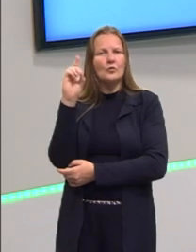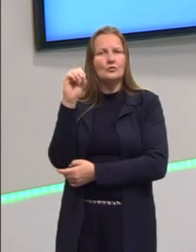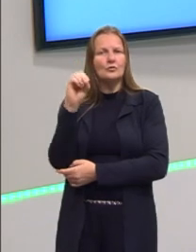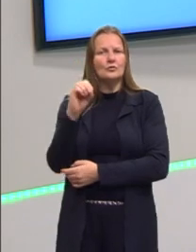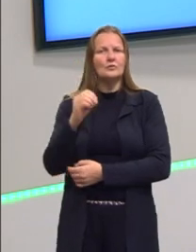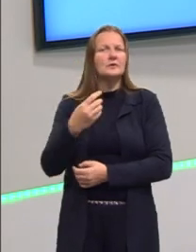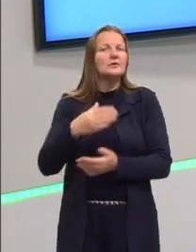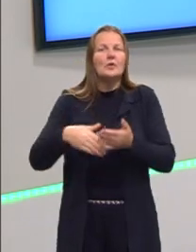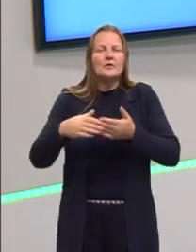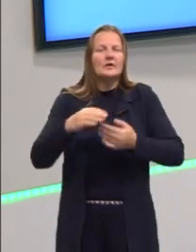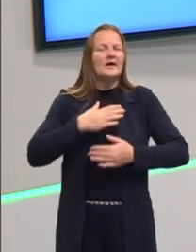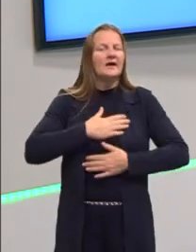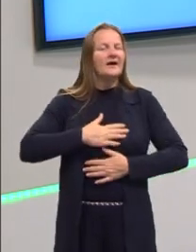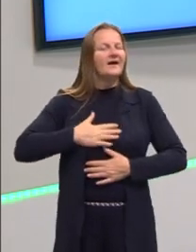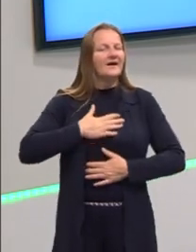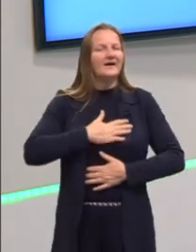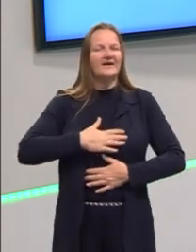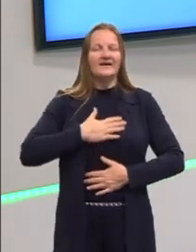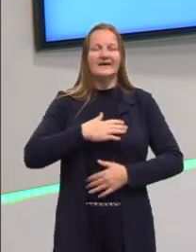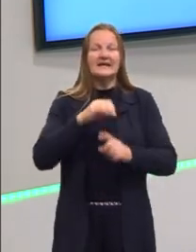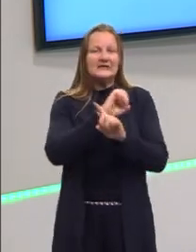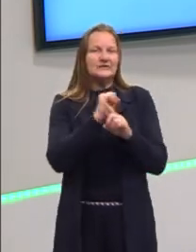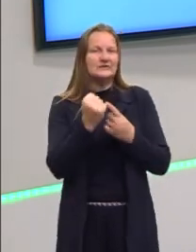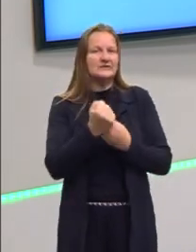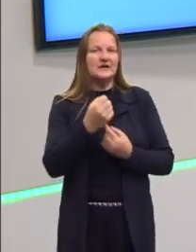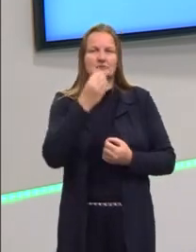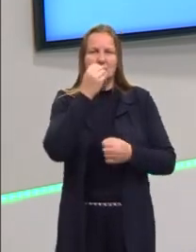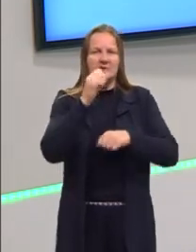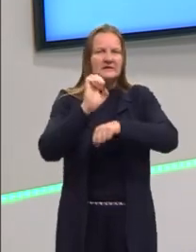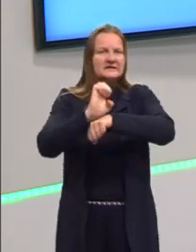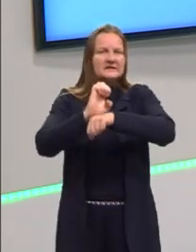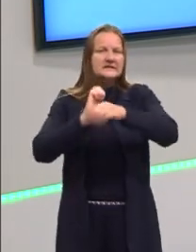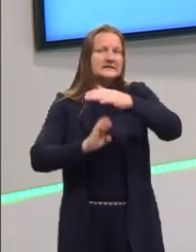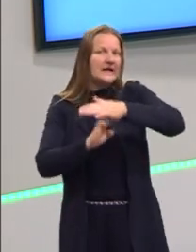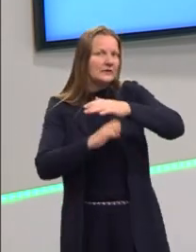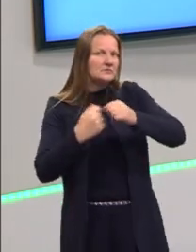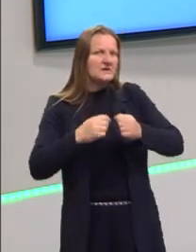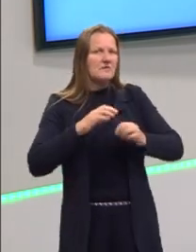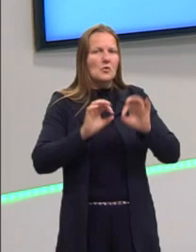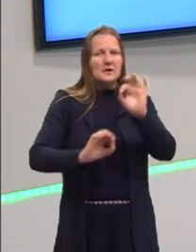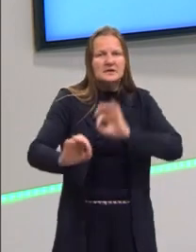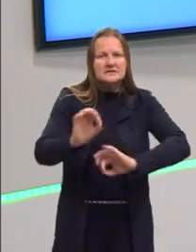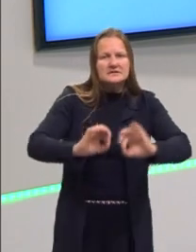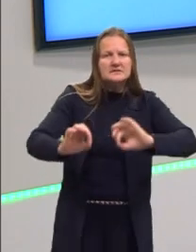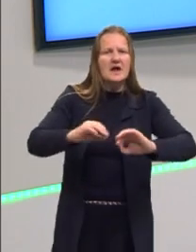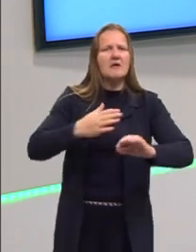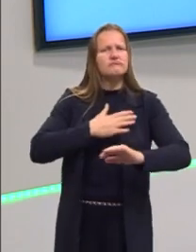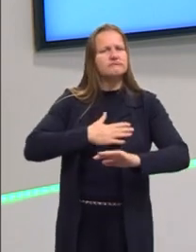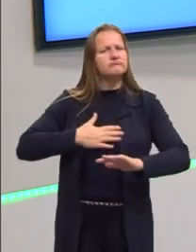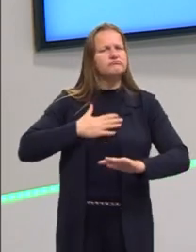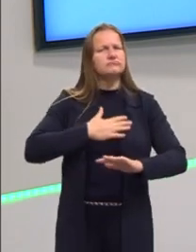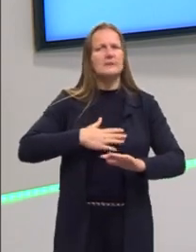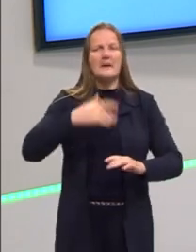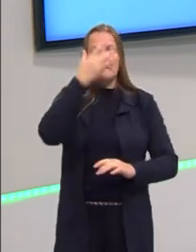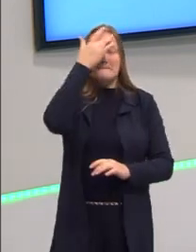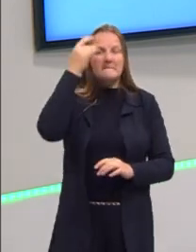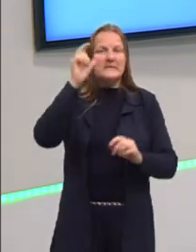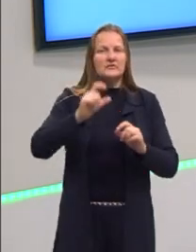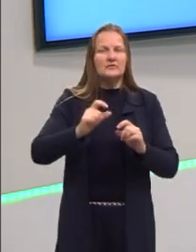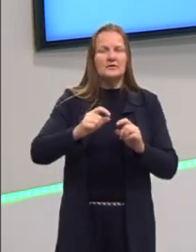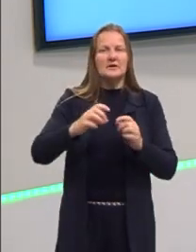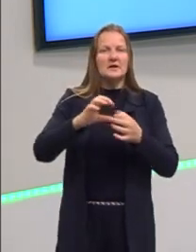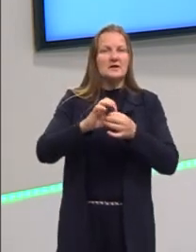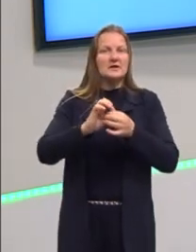bem-estar social. Não, olha, o Estado tem que intervir, o keynesianismo falava isso. Era o oposto do